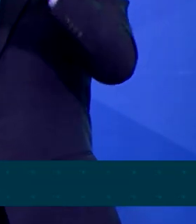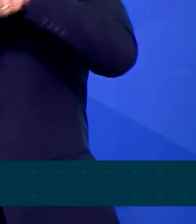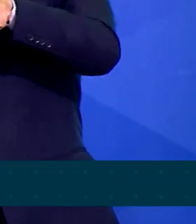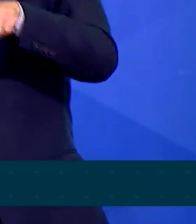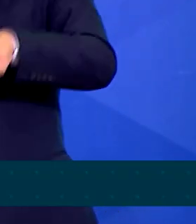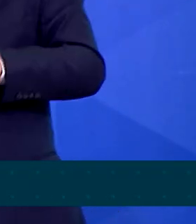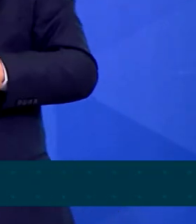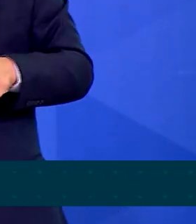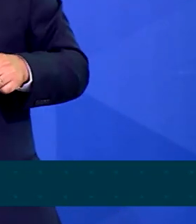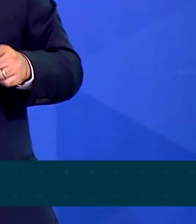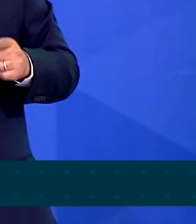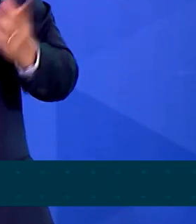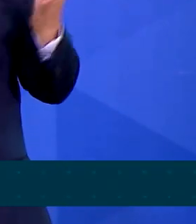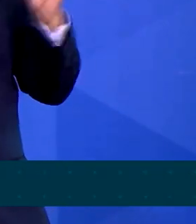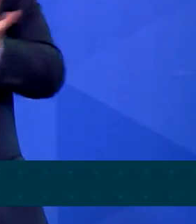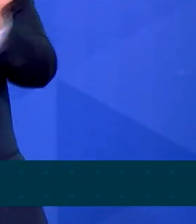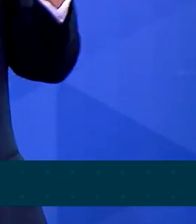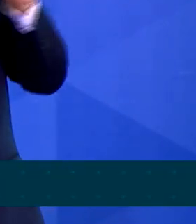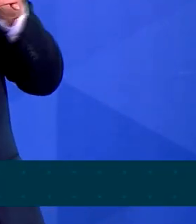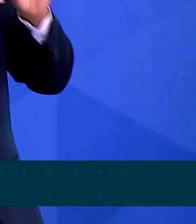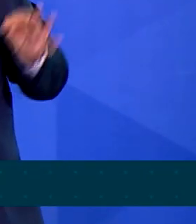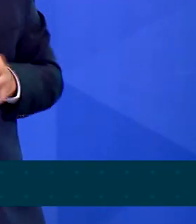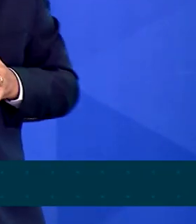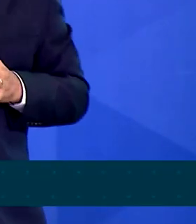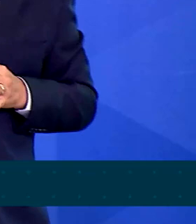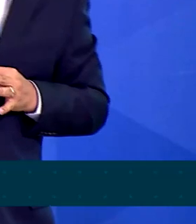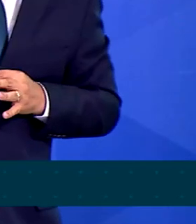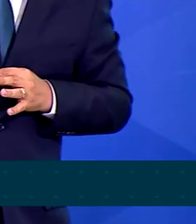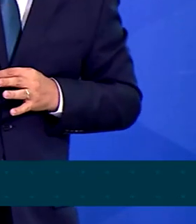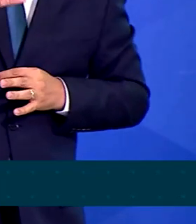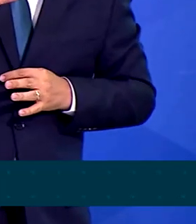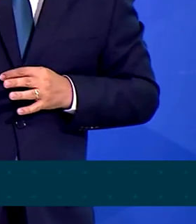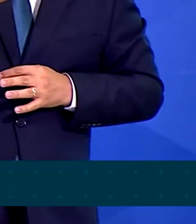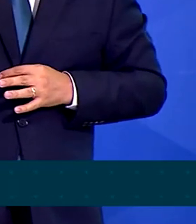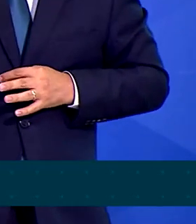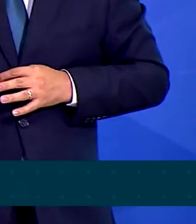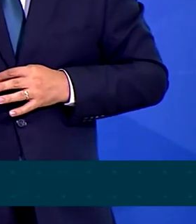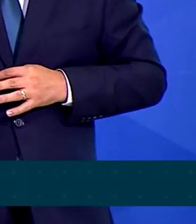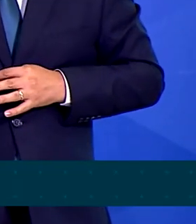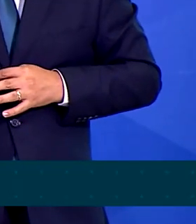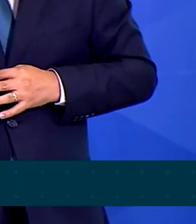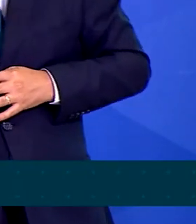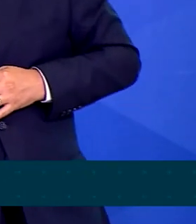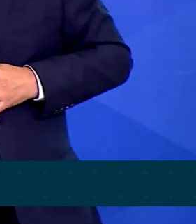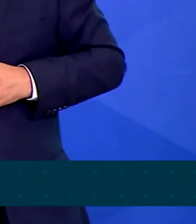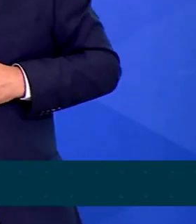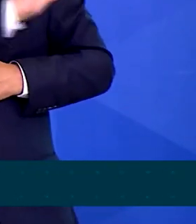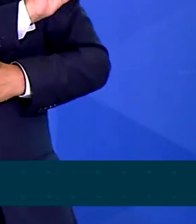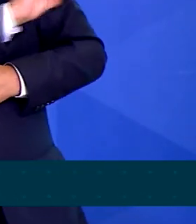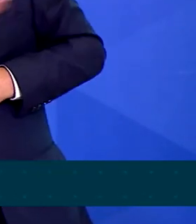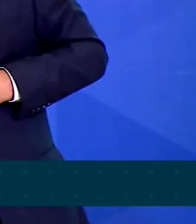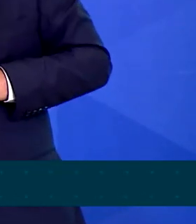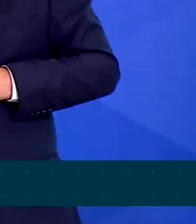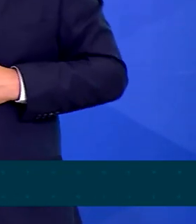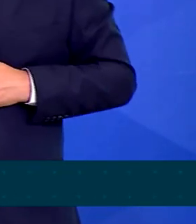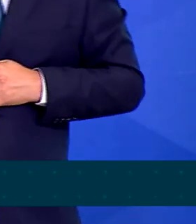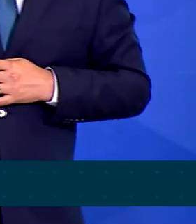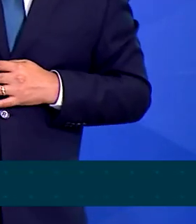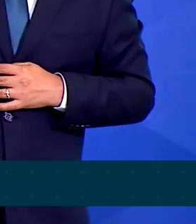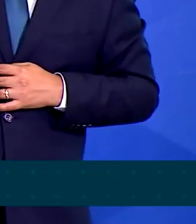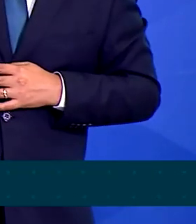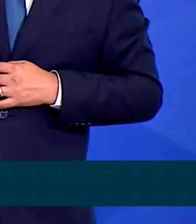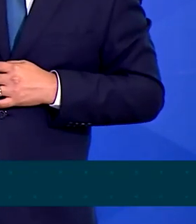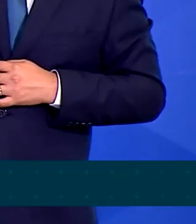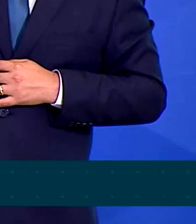transferir 200, 200 e poucos reais para cada um desses 800 mil brasileiros, que já tem um salário